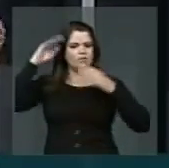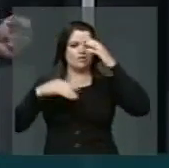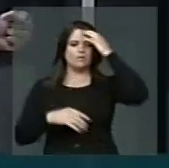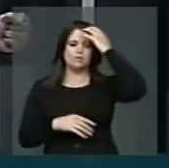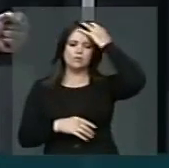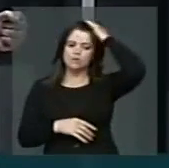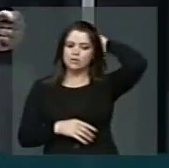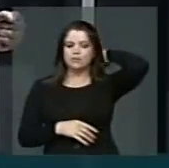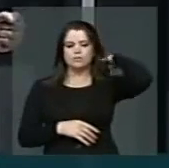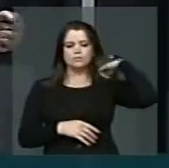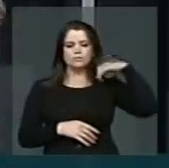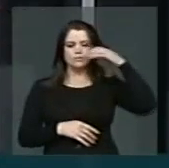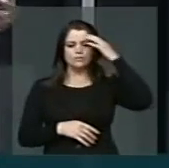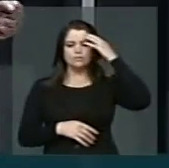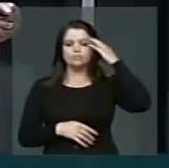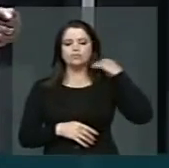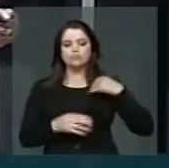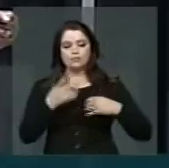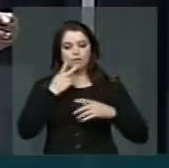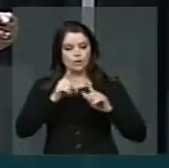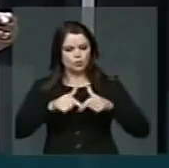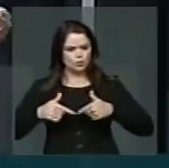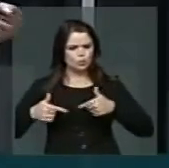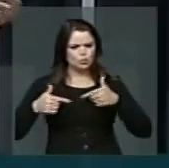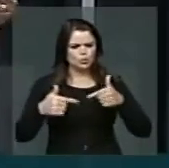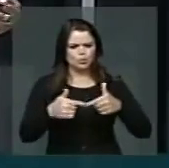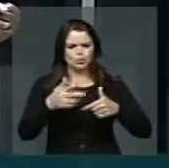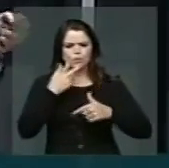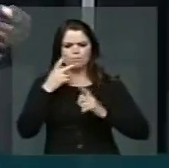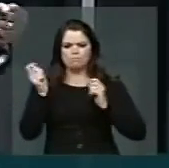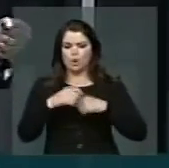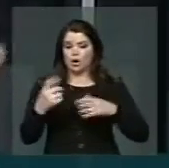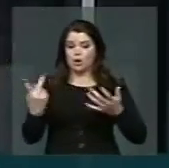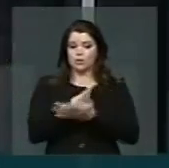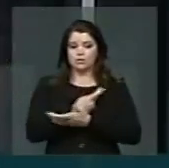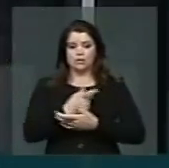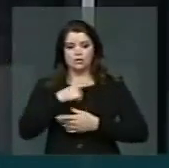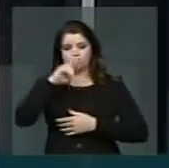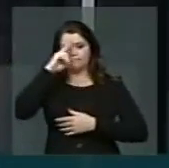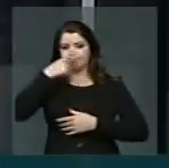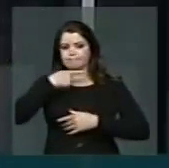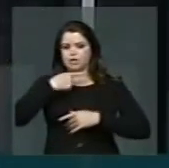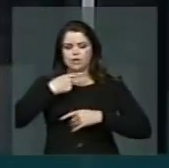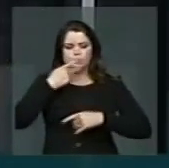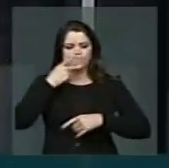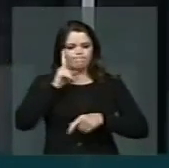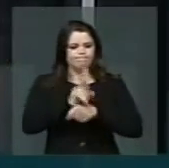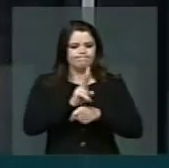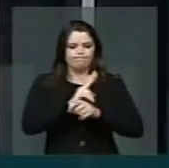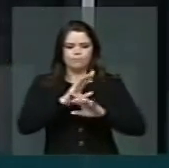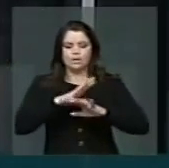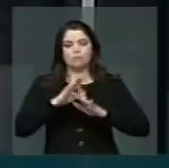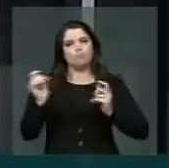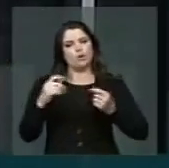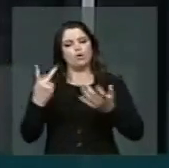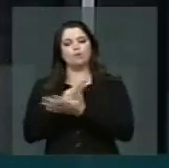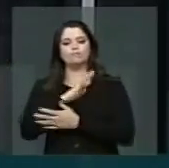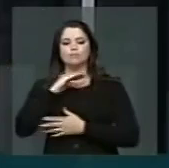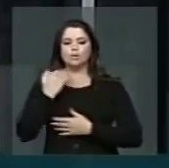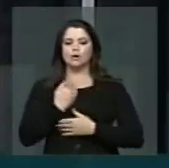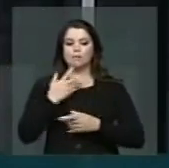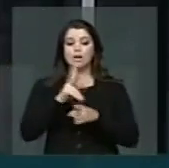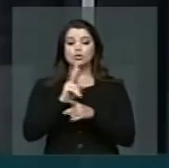vai com luta, dando até sua própria vida para poder exatamente beneficiar a